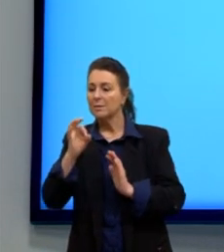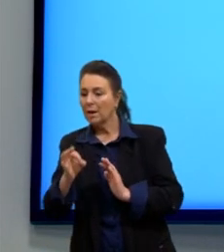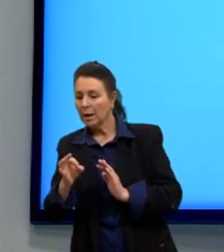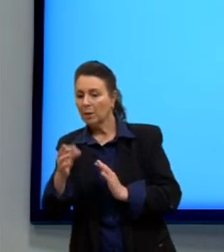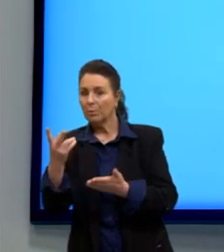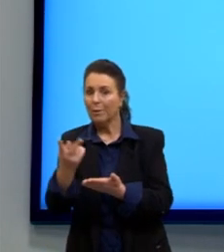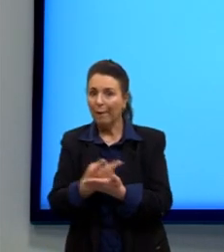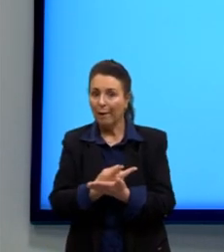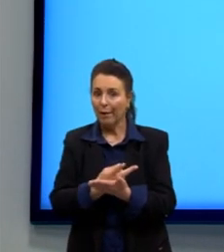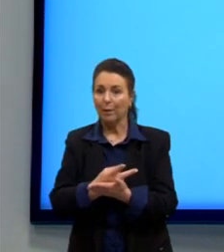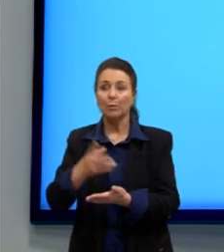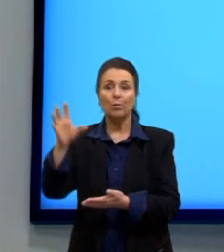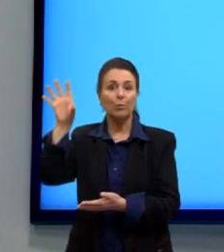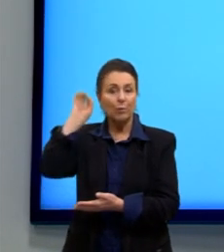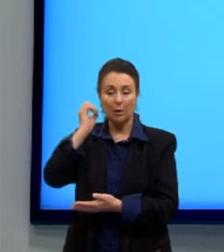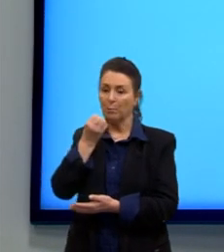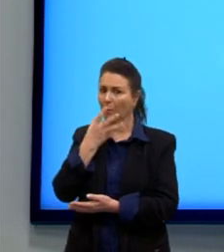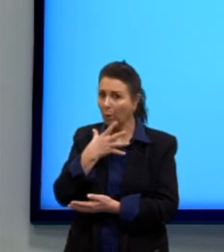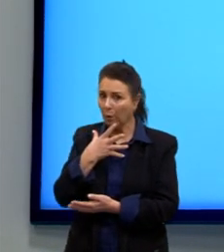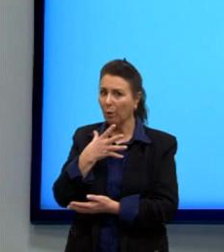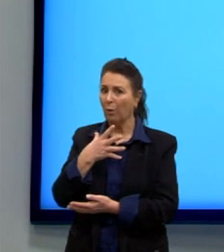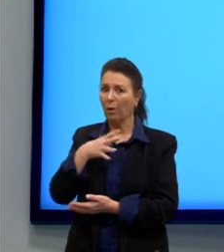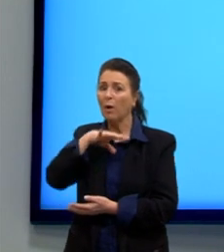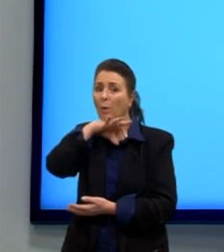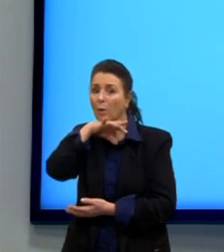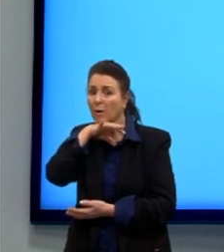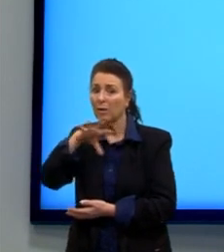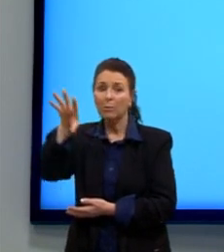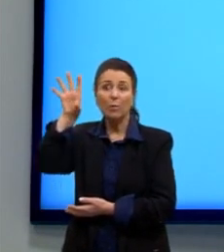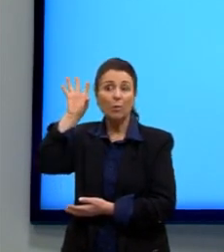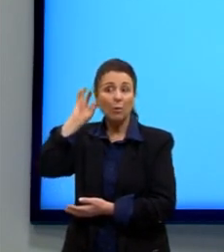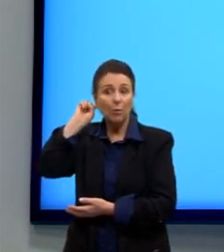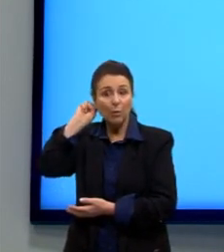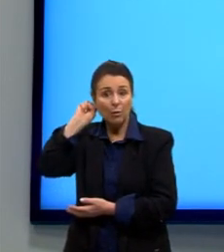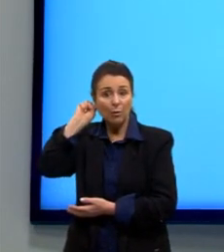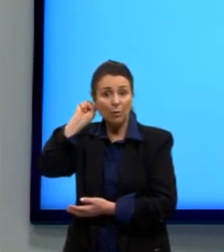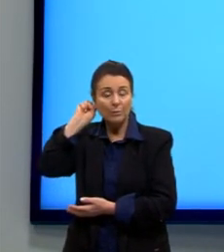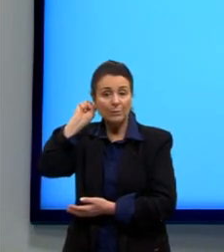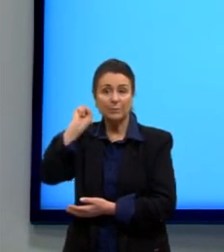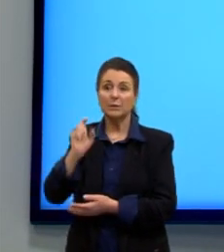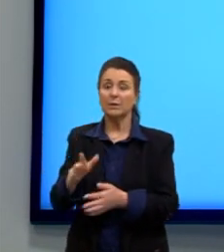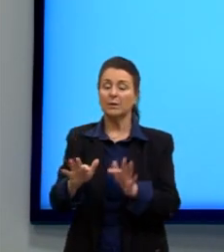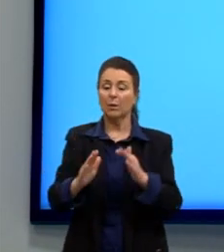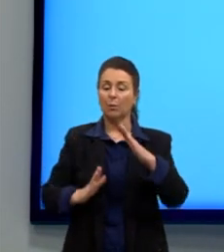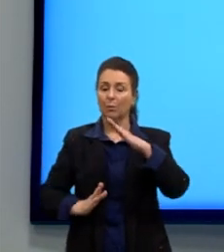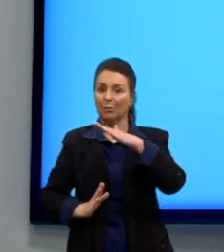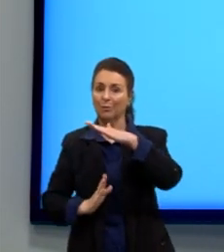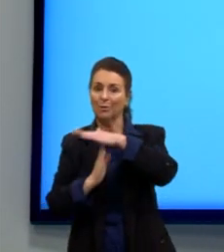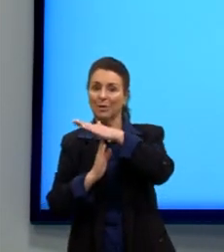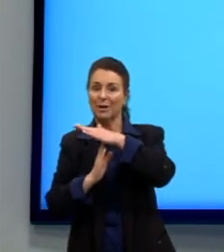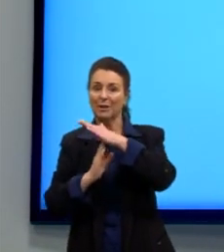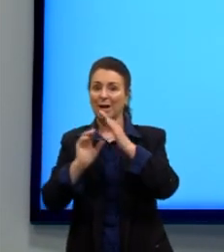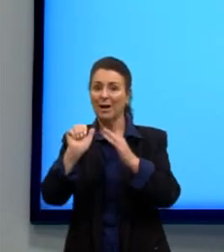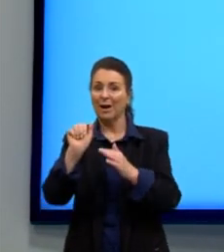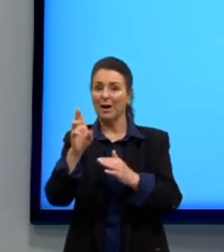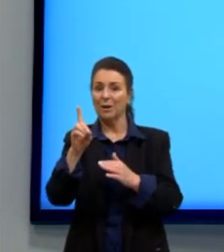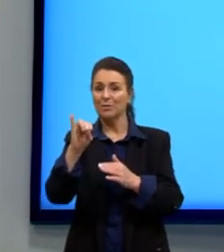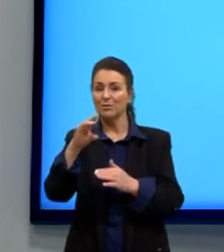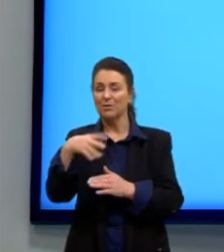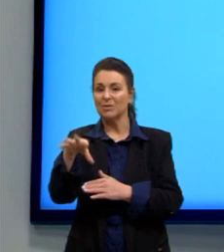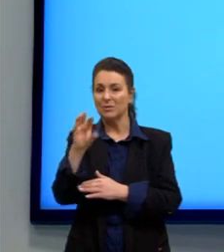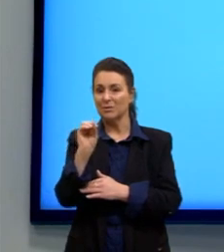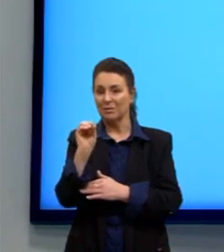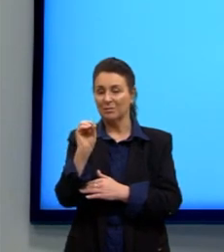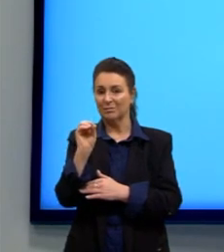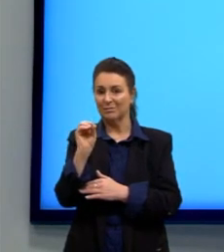ouvido, o que que não vai ser legal para o nosso ouvido, né? Então, a gente chama, né, de limiar da audição, seria o nosso mínimo